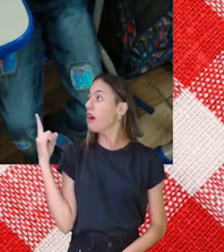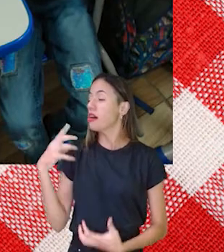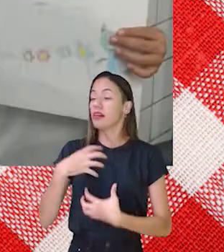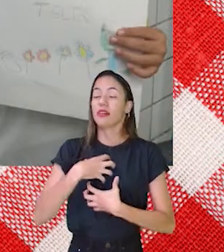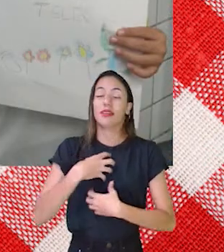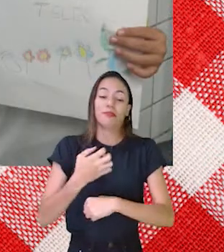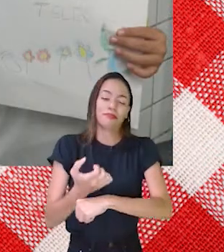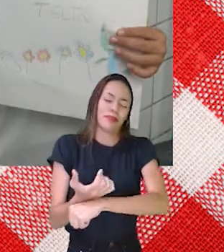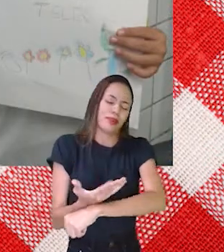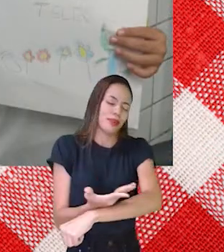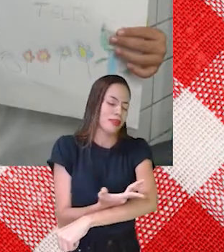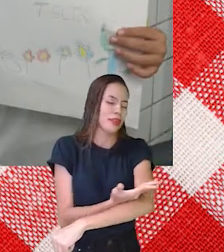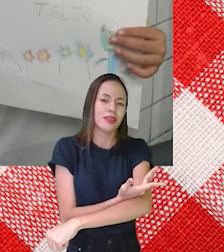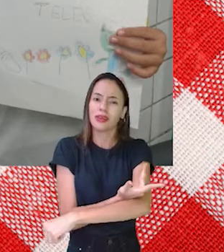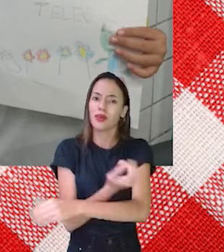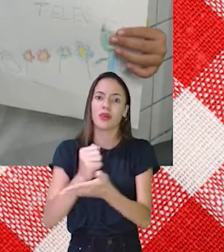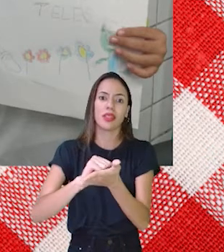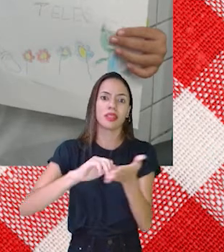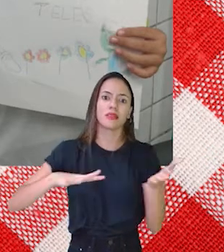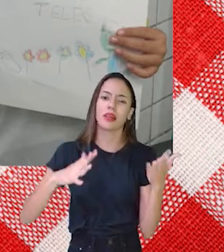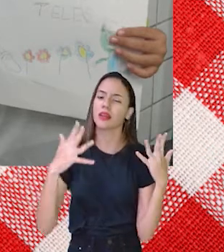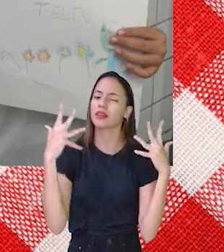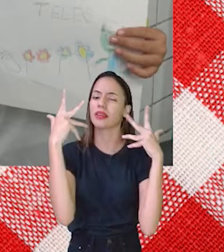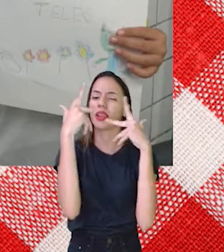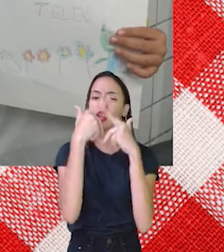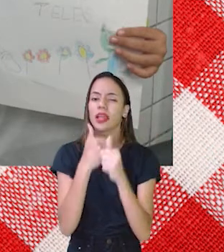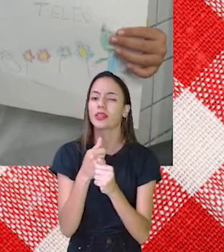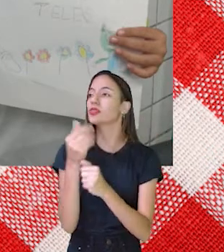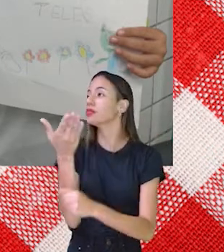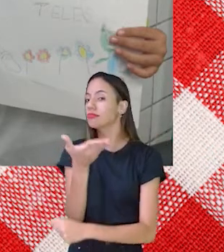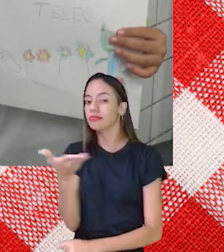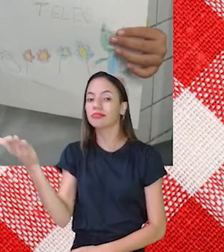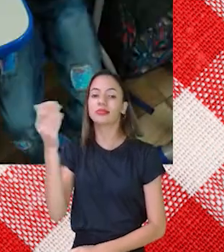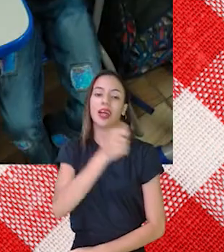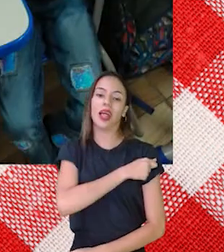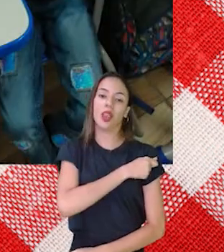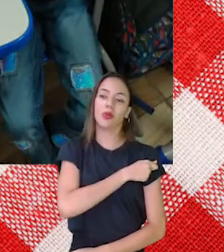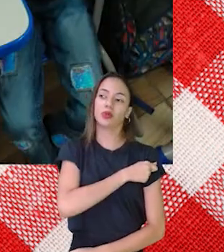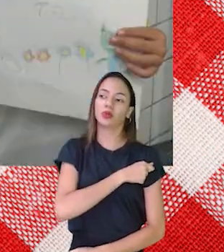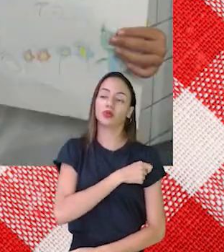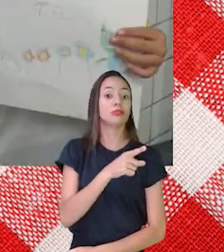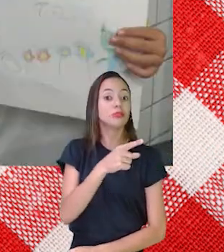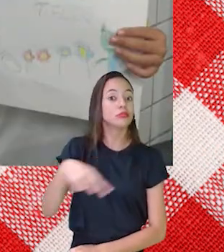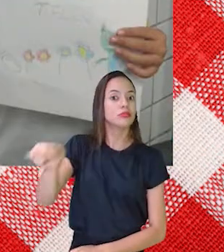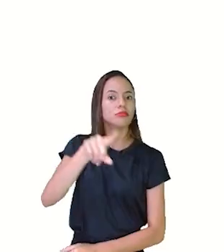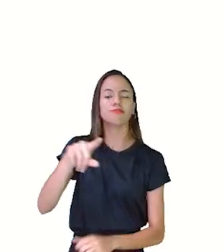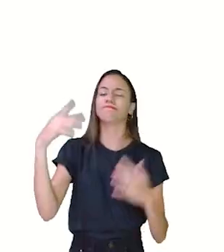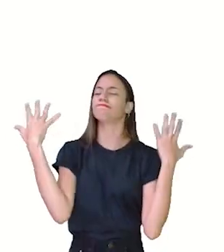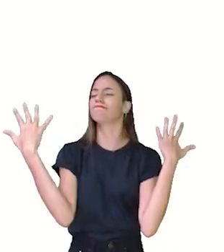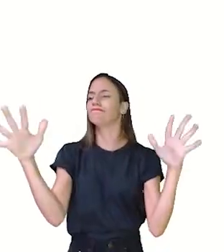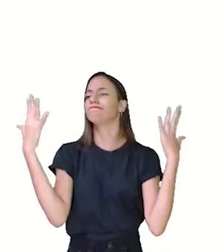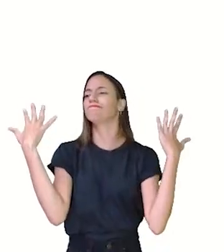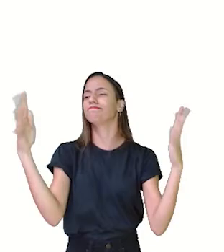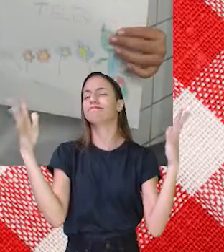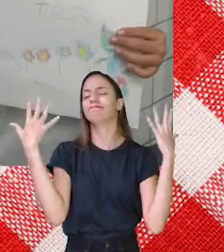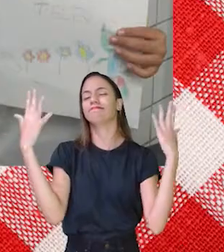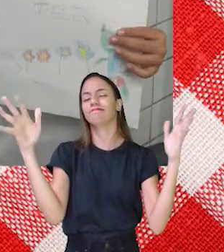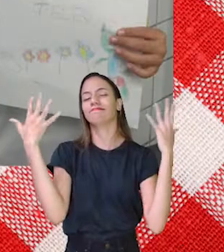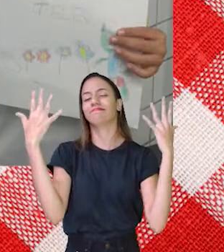emocionada Com esse trabalho Tão lindo Tão de vocês Estão todos De parabéns